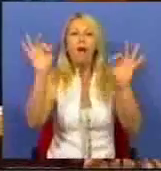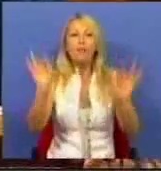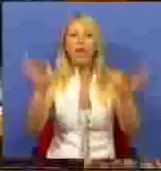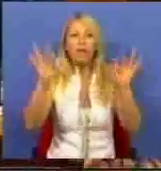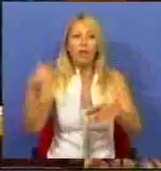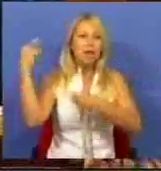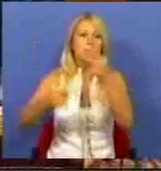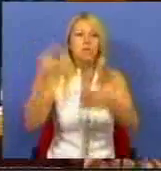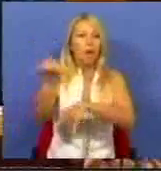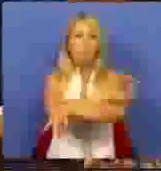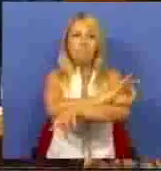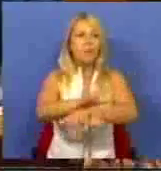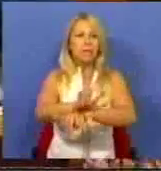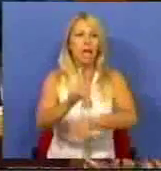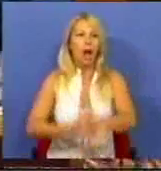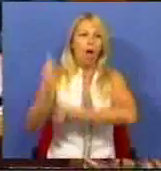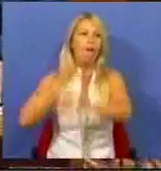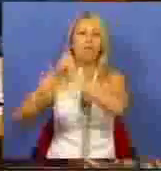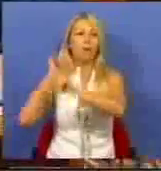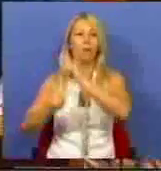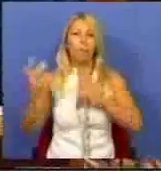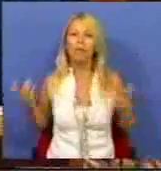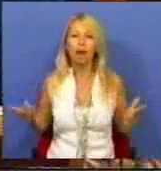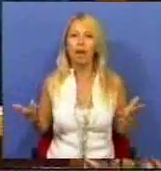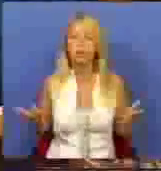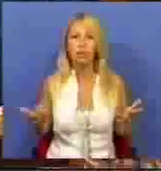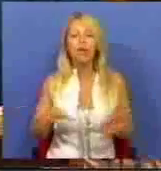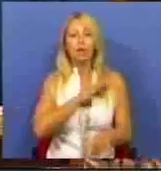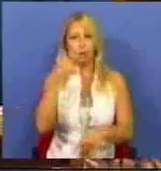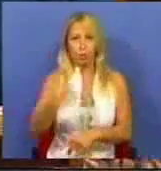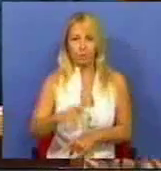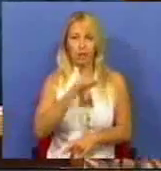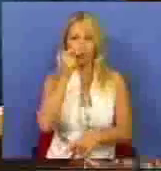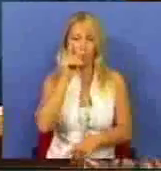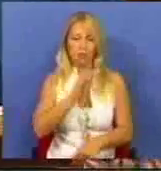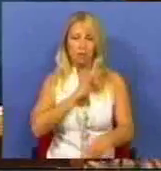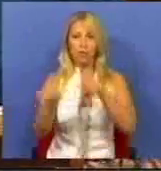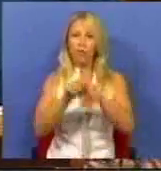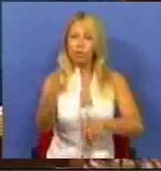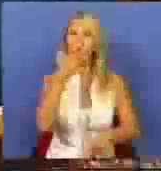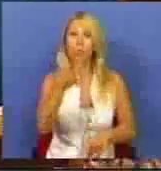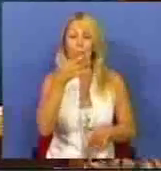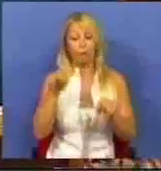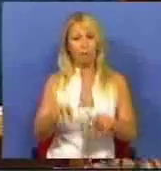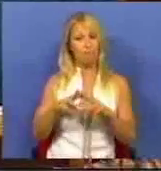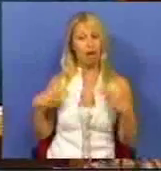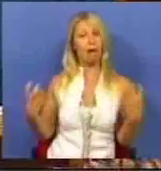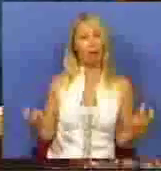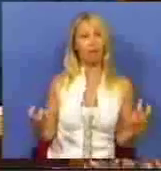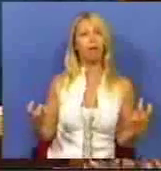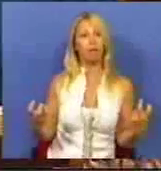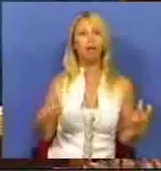o ciclo da miséria e da regressão? Sr. Presidente, Sras. e Srs. Deputados, nesta bancada